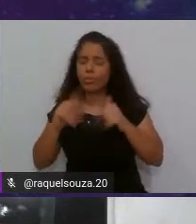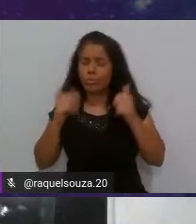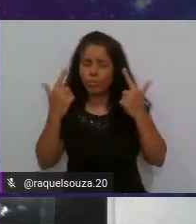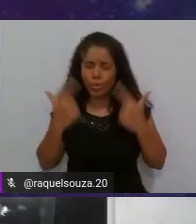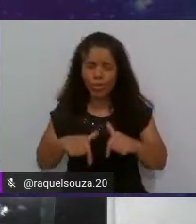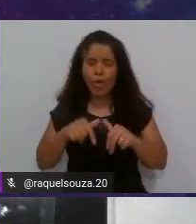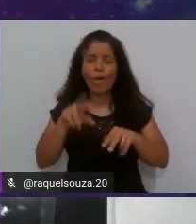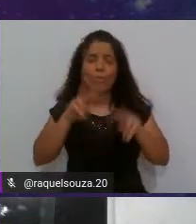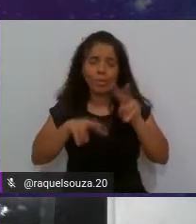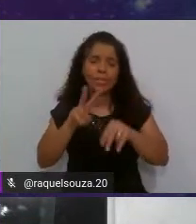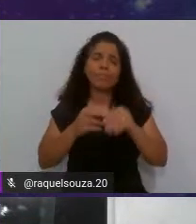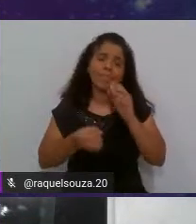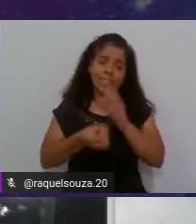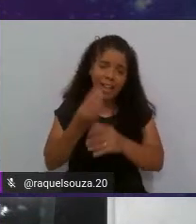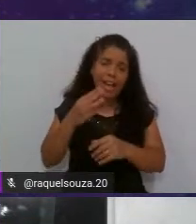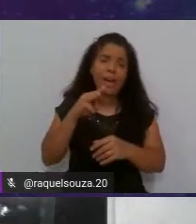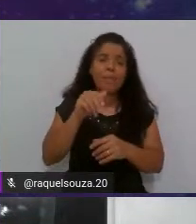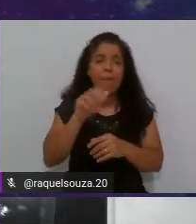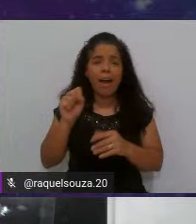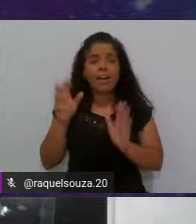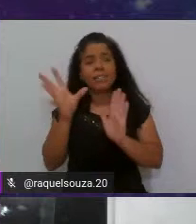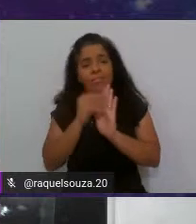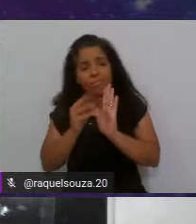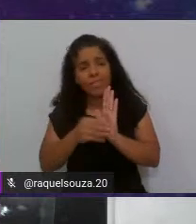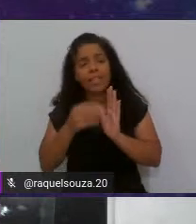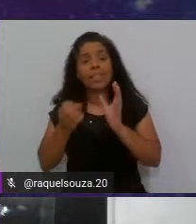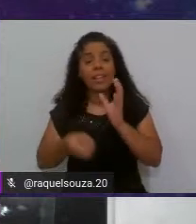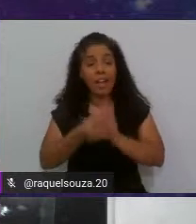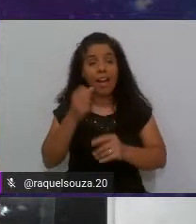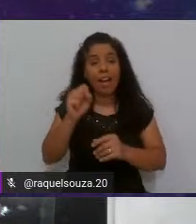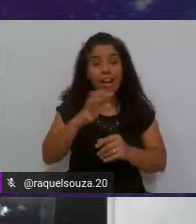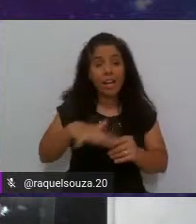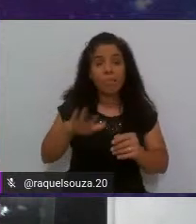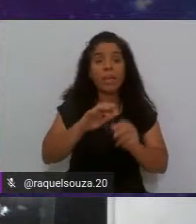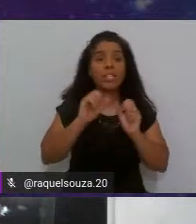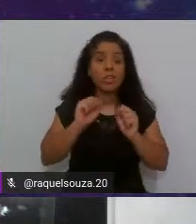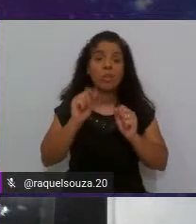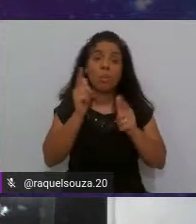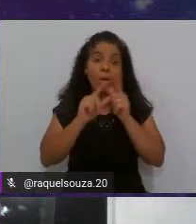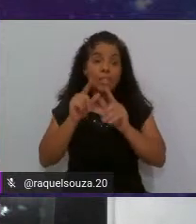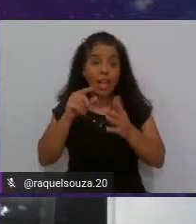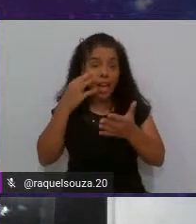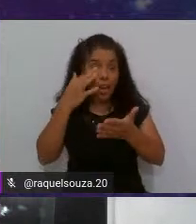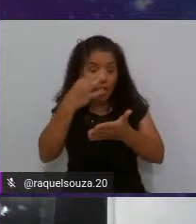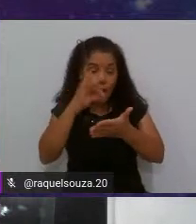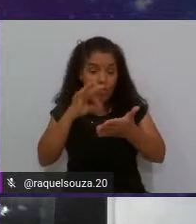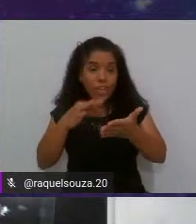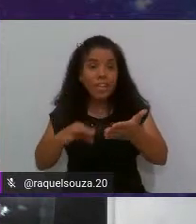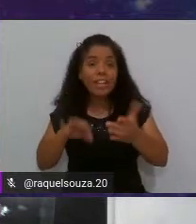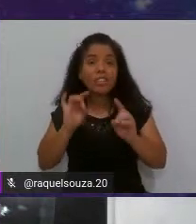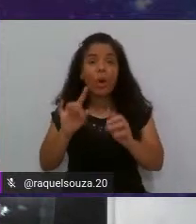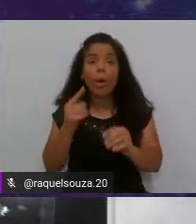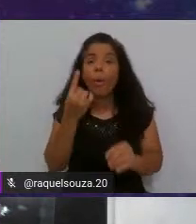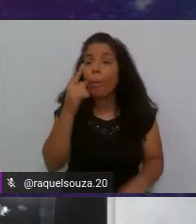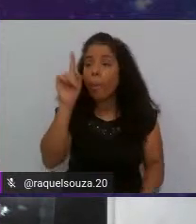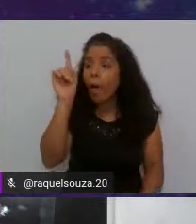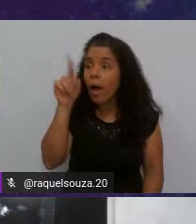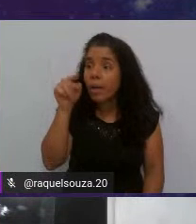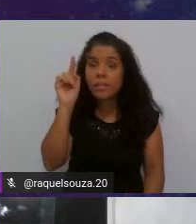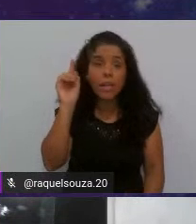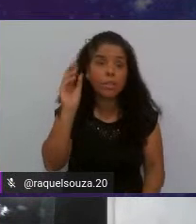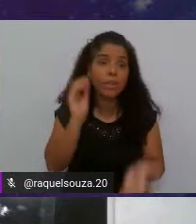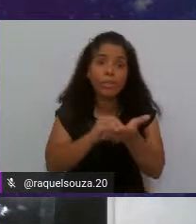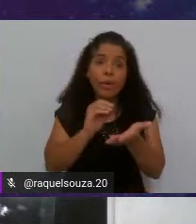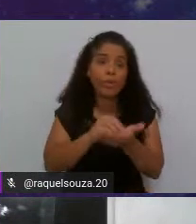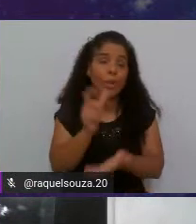de criar massa de dados, criar um ambiente para poder conferir apenas um acento, por exemplo, que faltou na